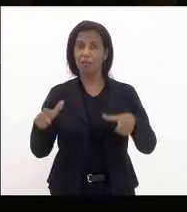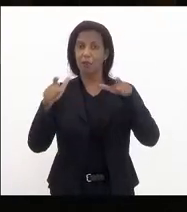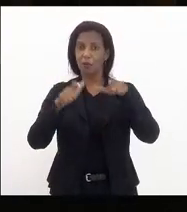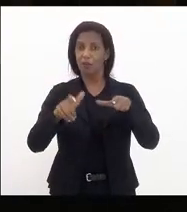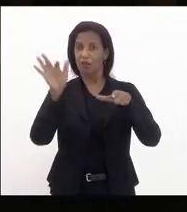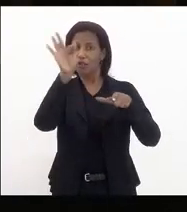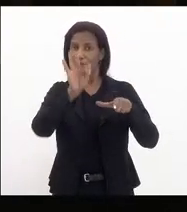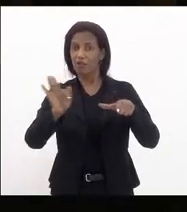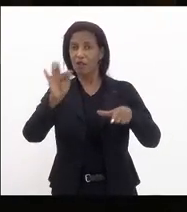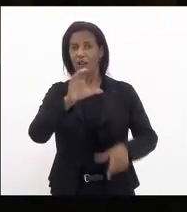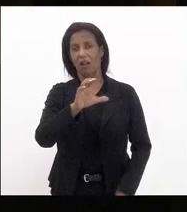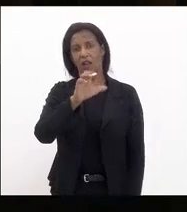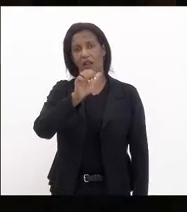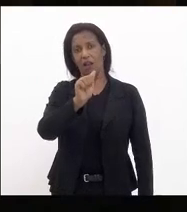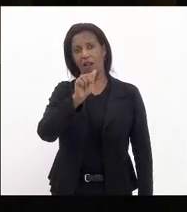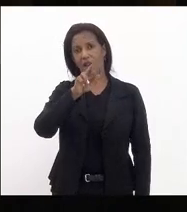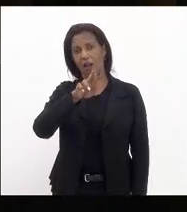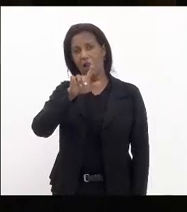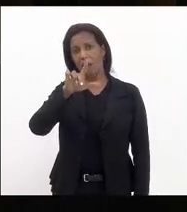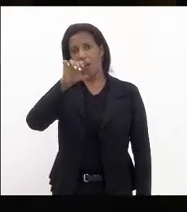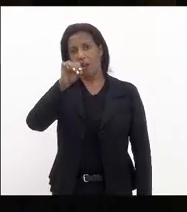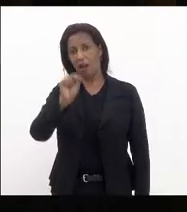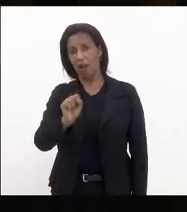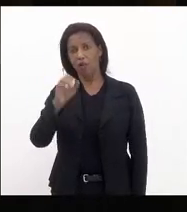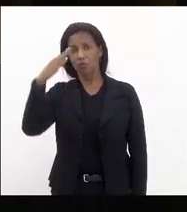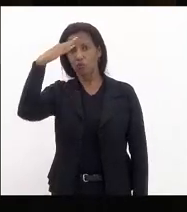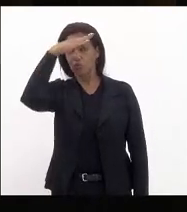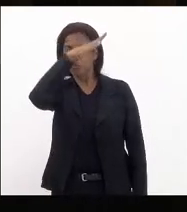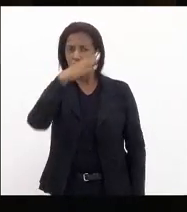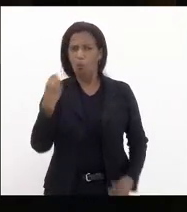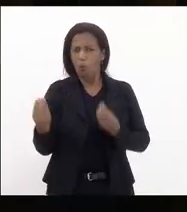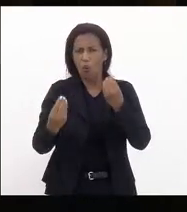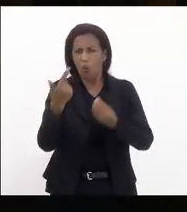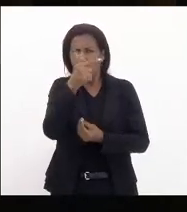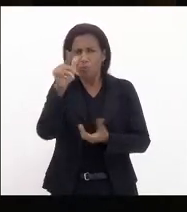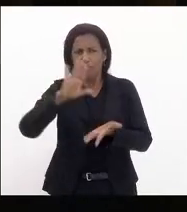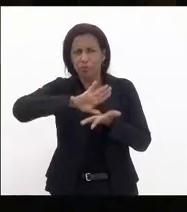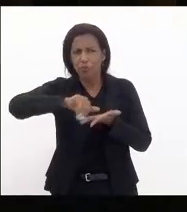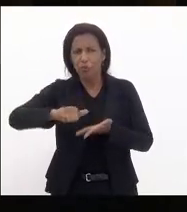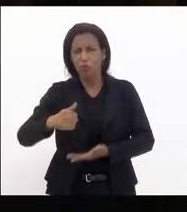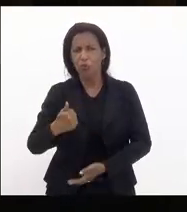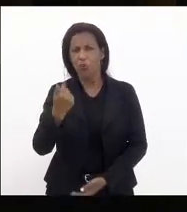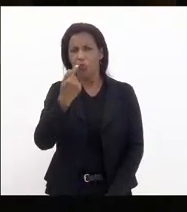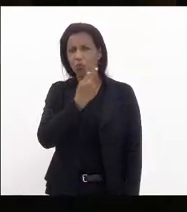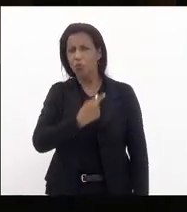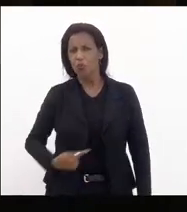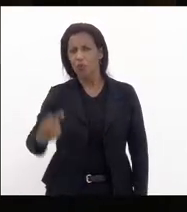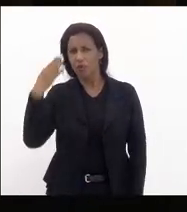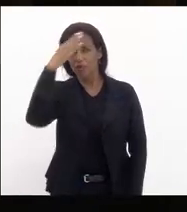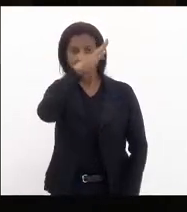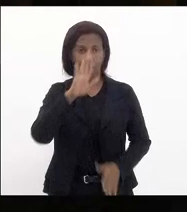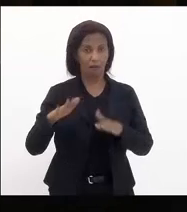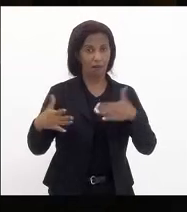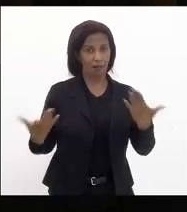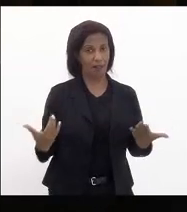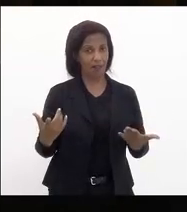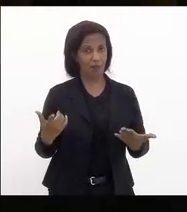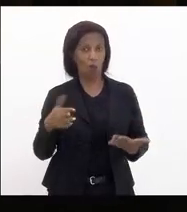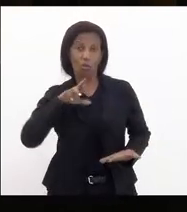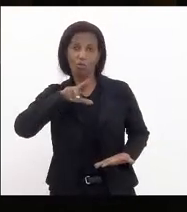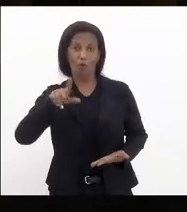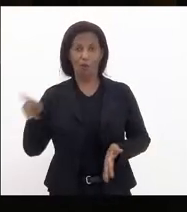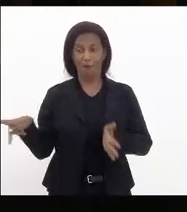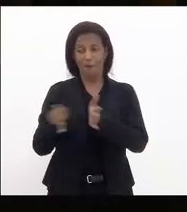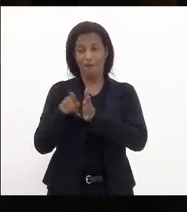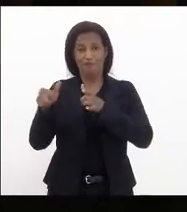Carlos Bolsonaro como assim não tem corrupção no governo Bolsonaro claro não é só no governo